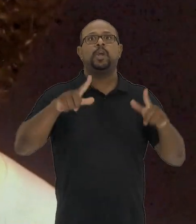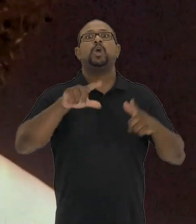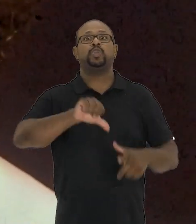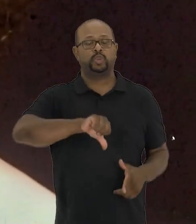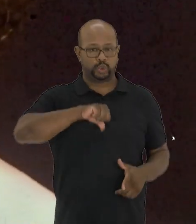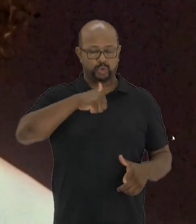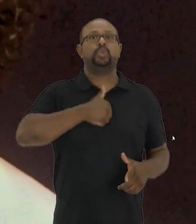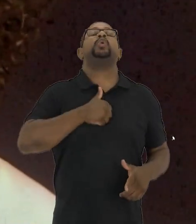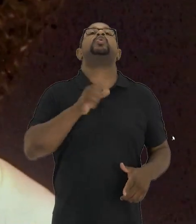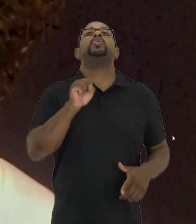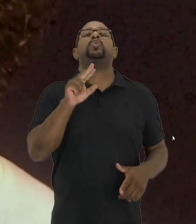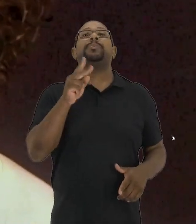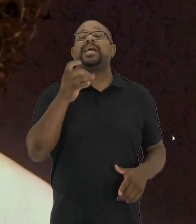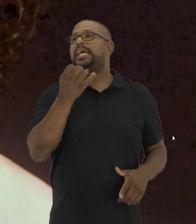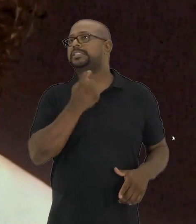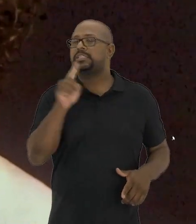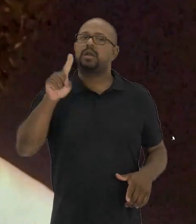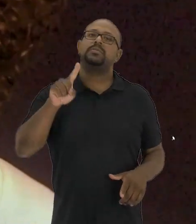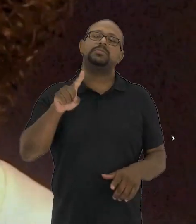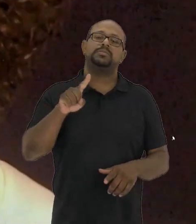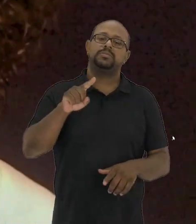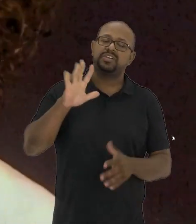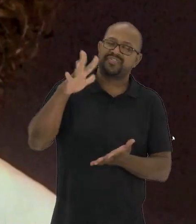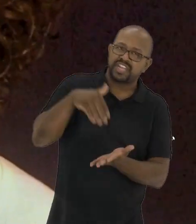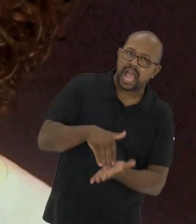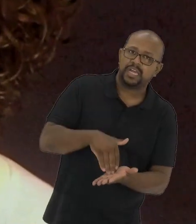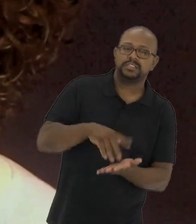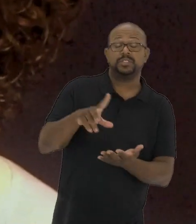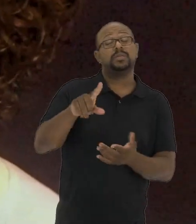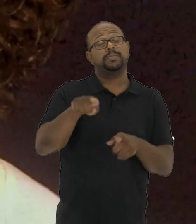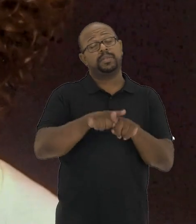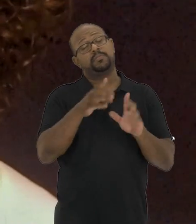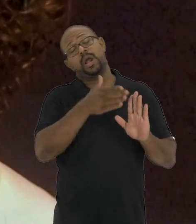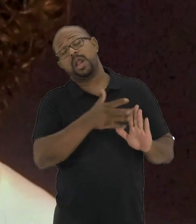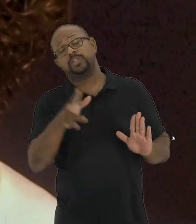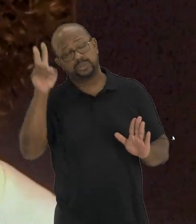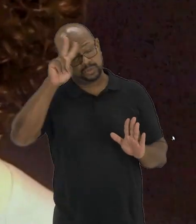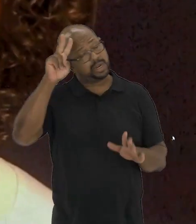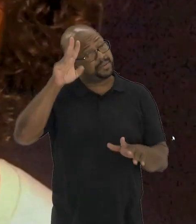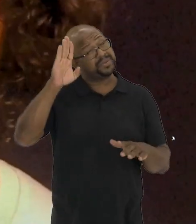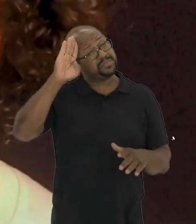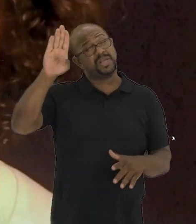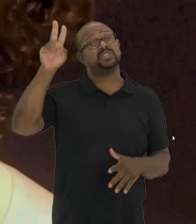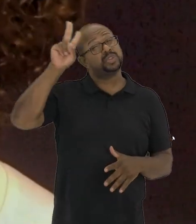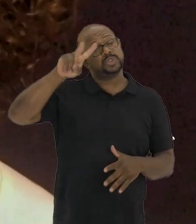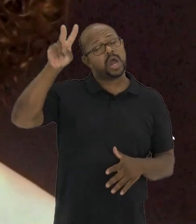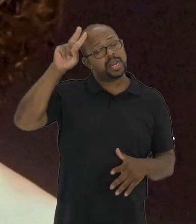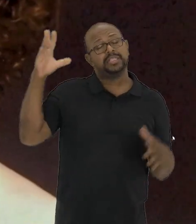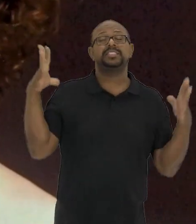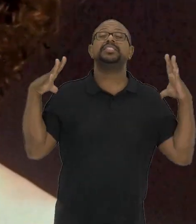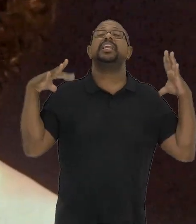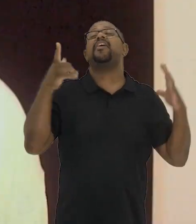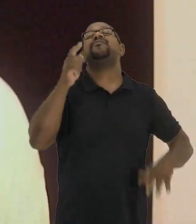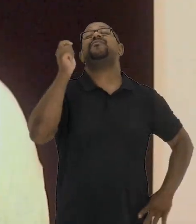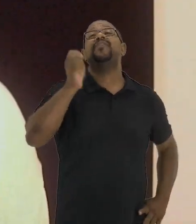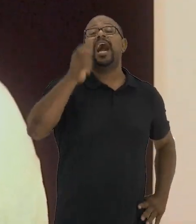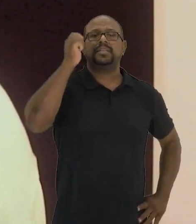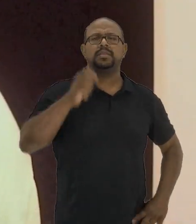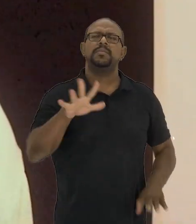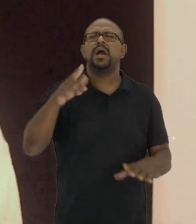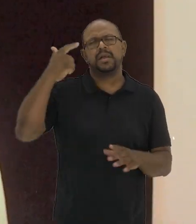transformação nos finais ou nos entendimentos tradicionais dos contos históricos e, principalmente, dos contos de fada.